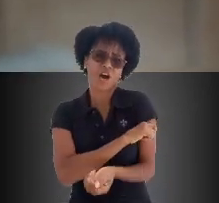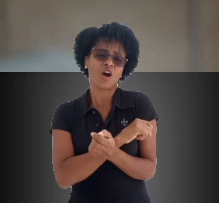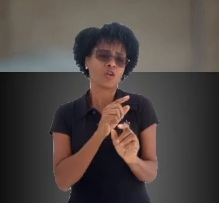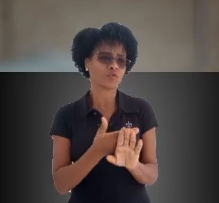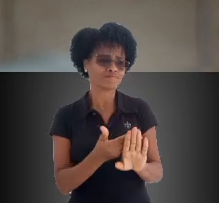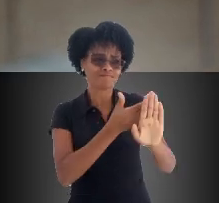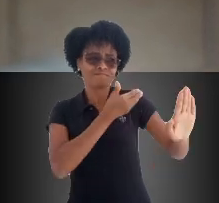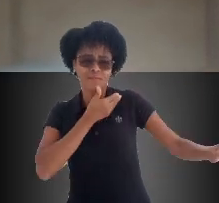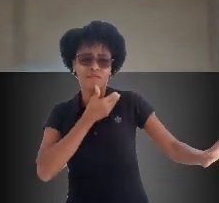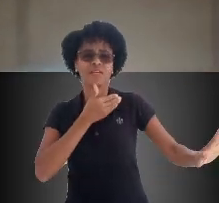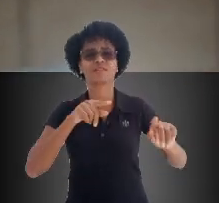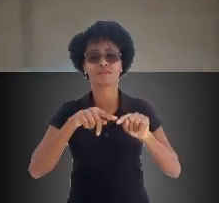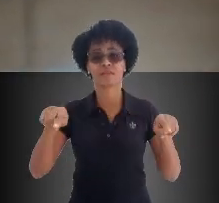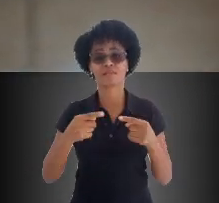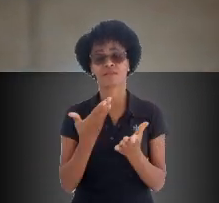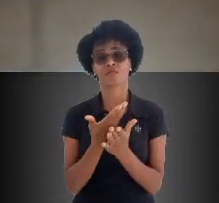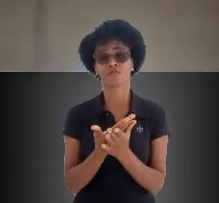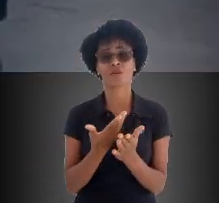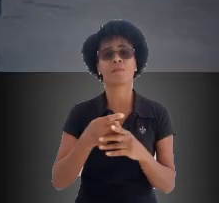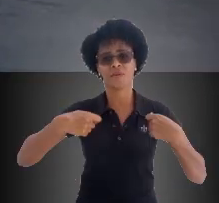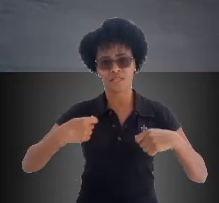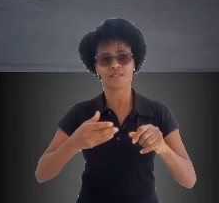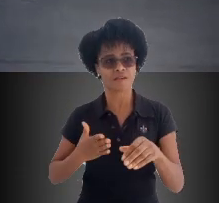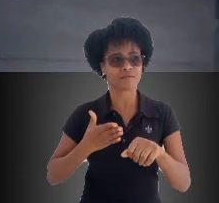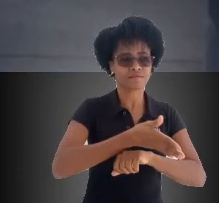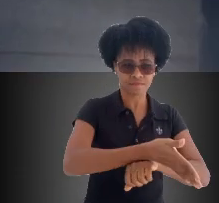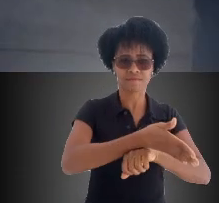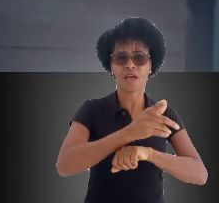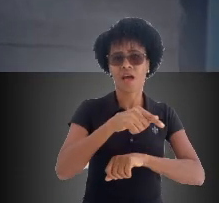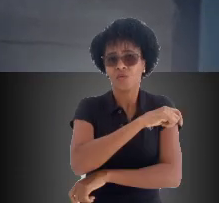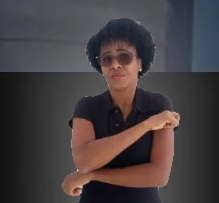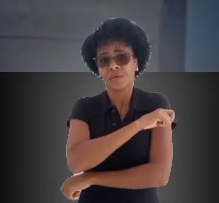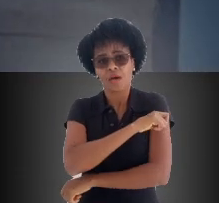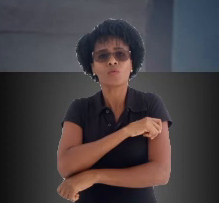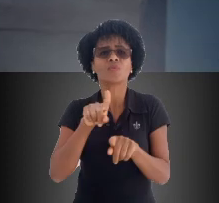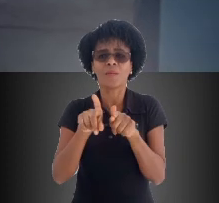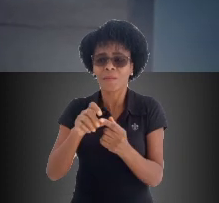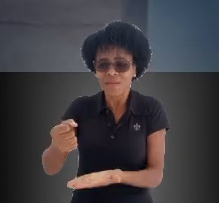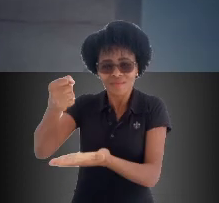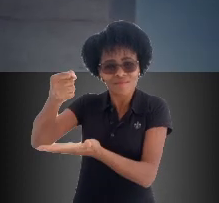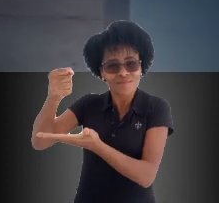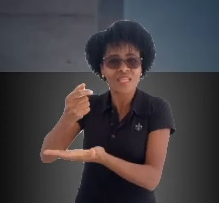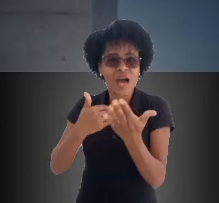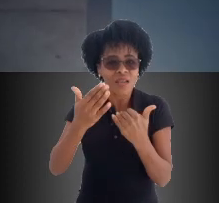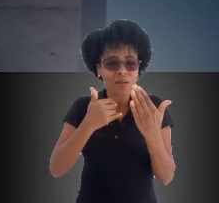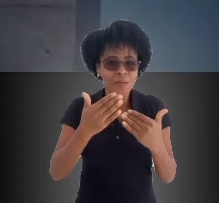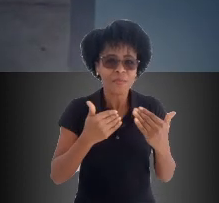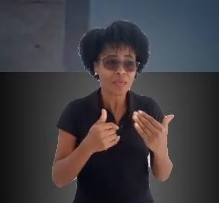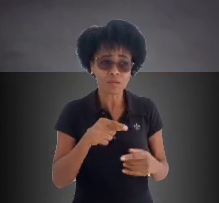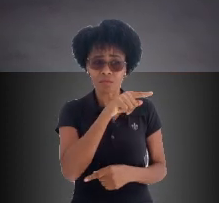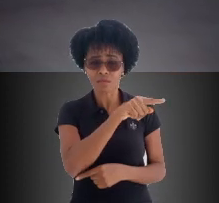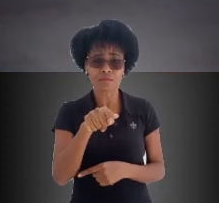da sala de aula, mas a gente precisava chegar a esses alunos. Então, a gente distribuiu kits alimentares para os alunos. Foi uma ação importante. Como a gente sabe que os